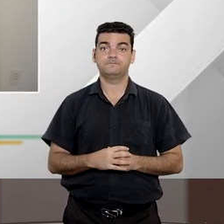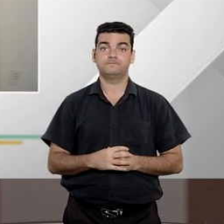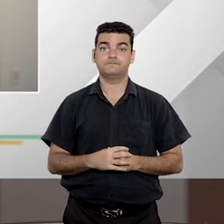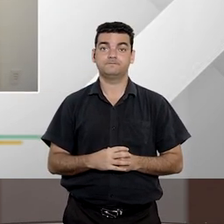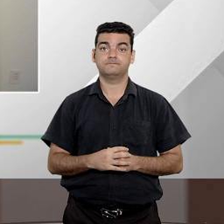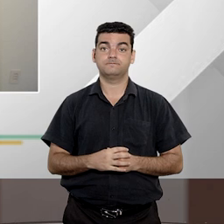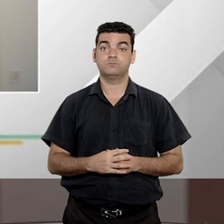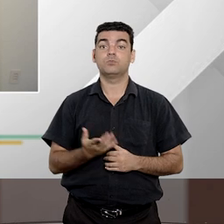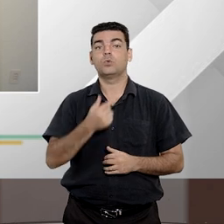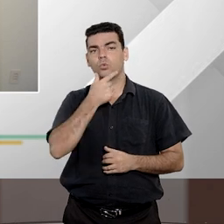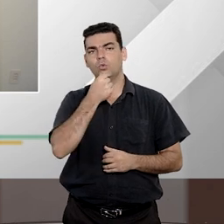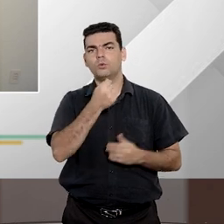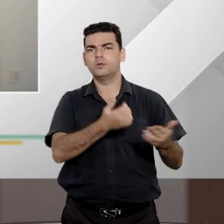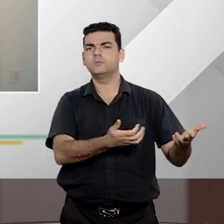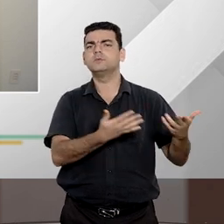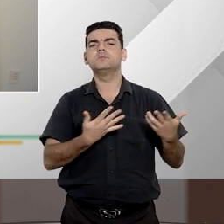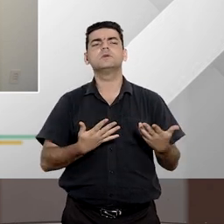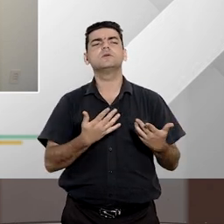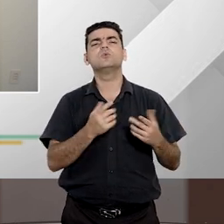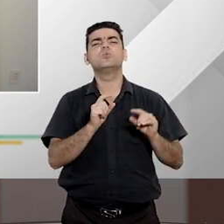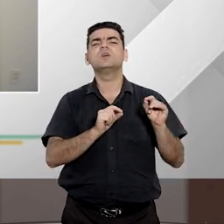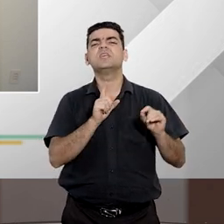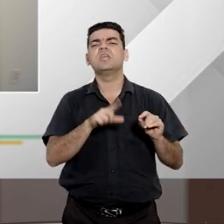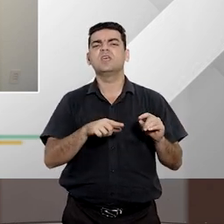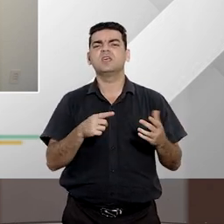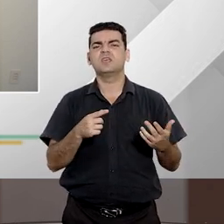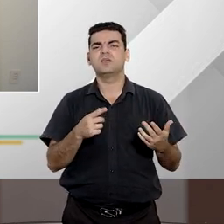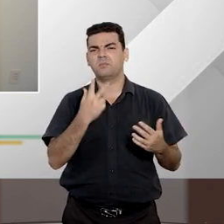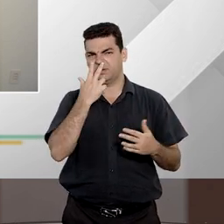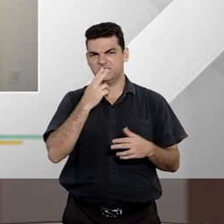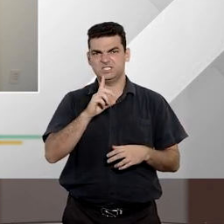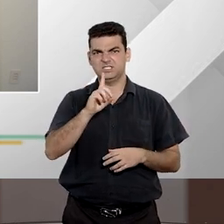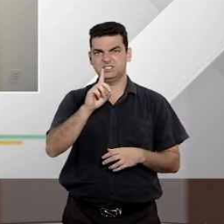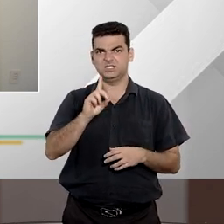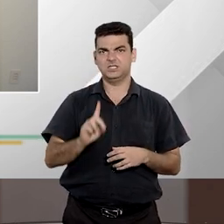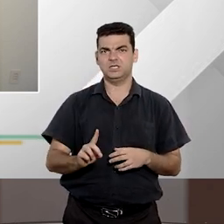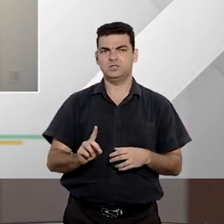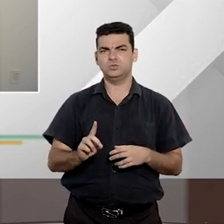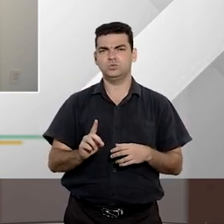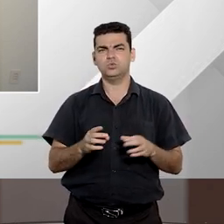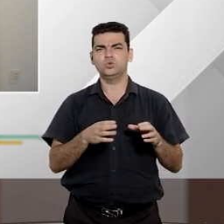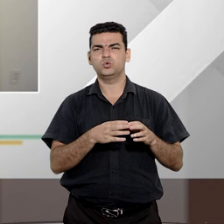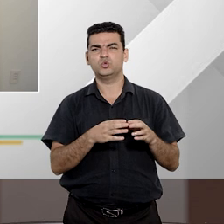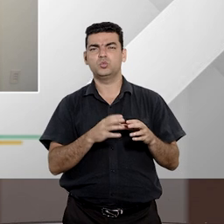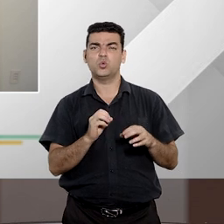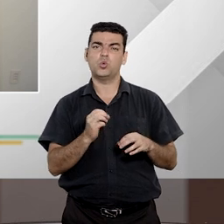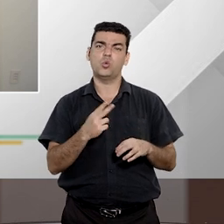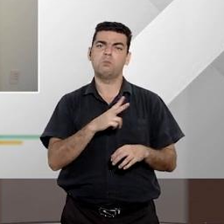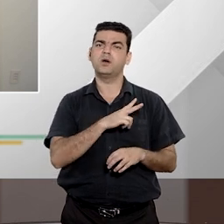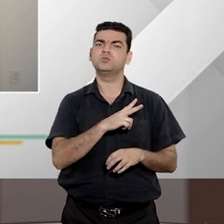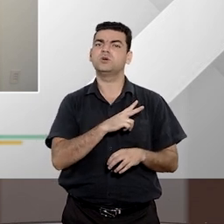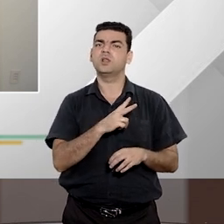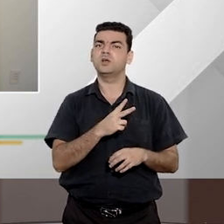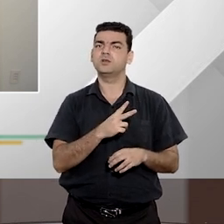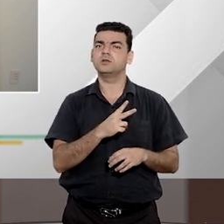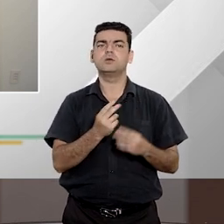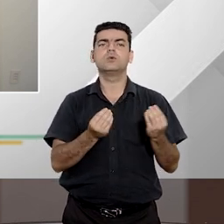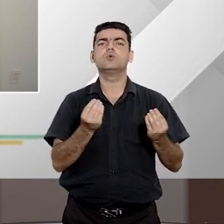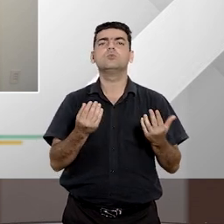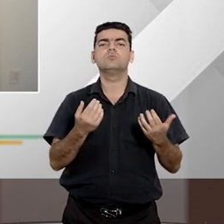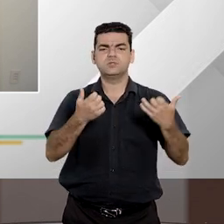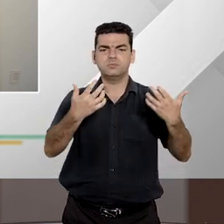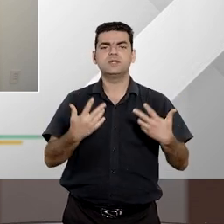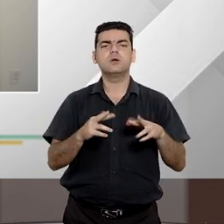Professor Antônio, o que seriam especificamente os chamados direitos ou interesses difusos e coletivos e os chamados interesses